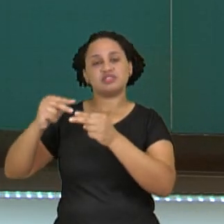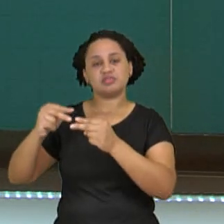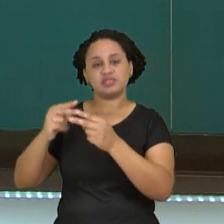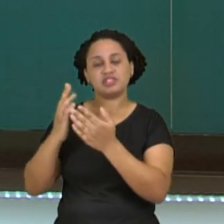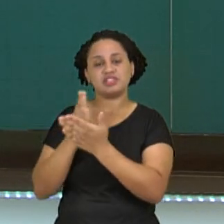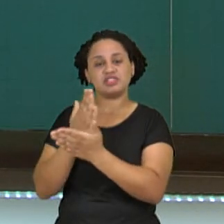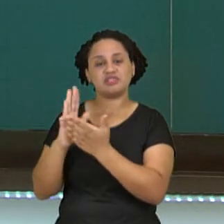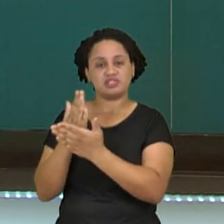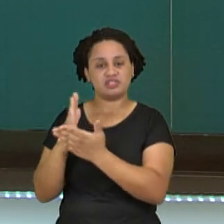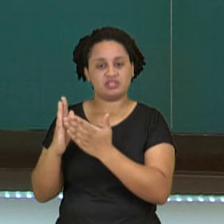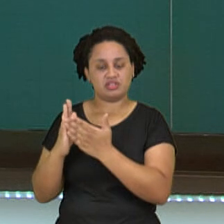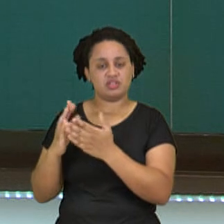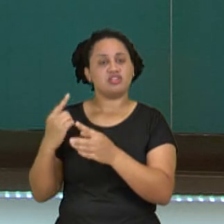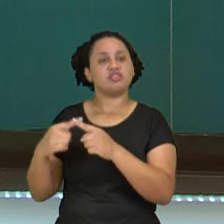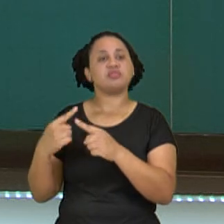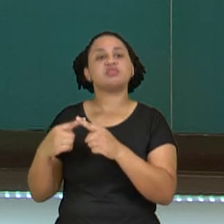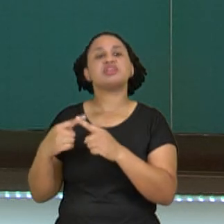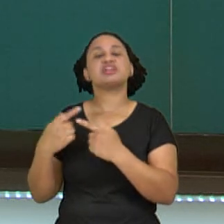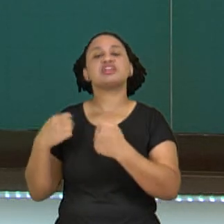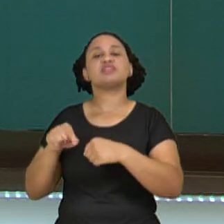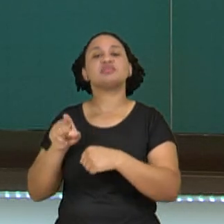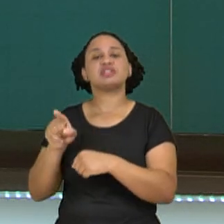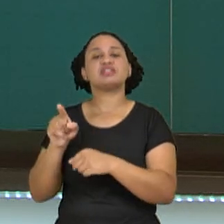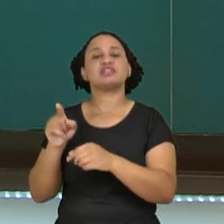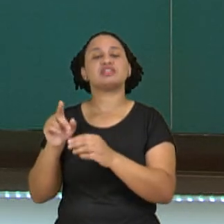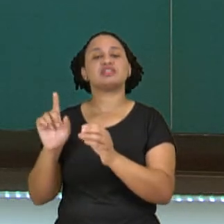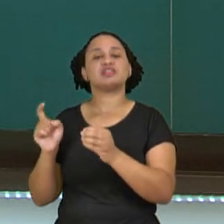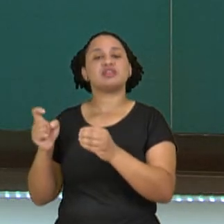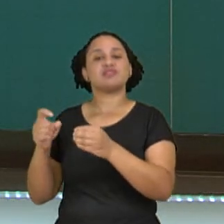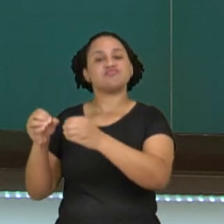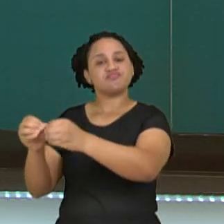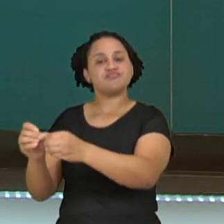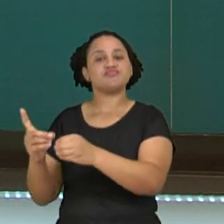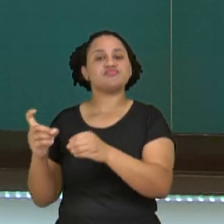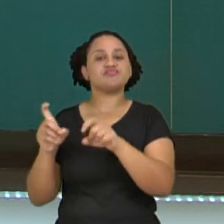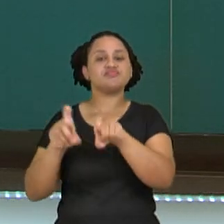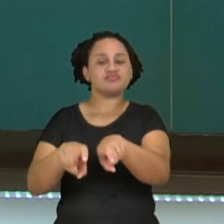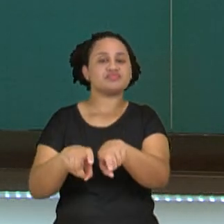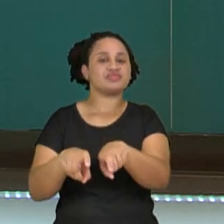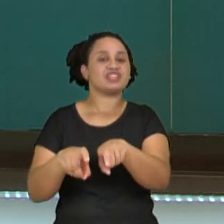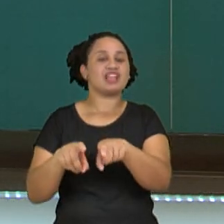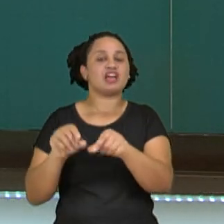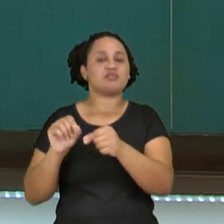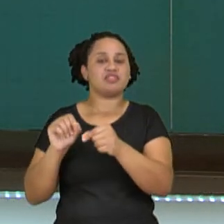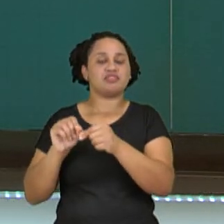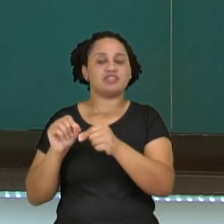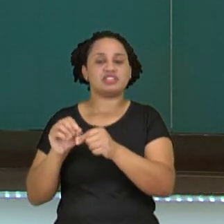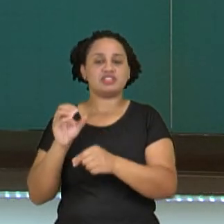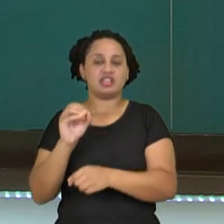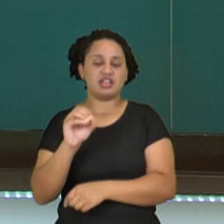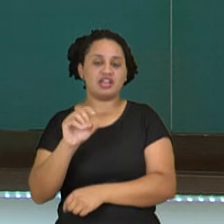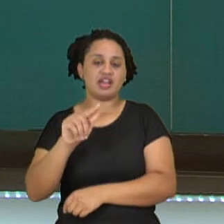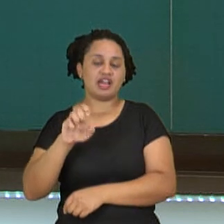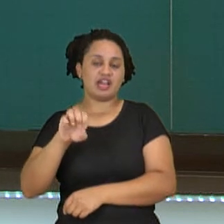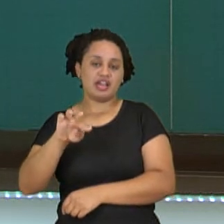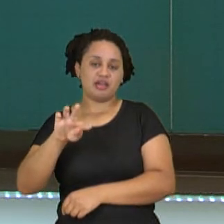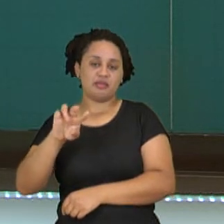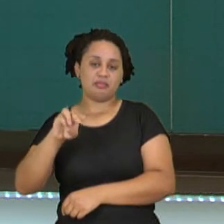meiose? Para a formação de gametas e de esporos também. Então, são dois tipos de divisão celular, cada um com uma função.